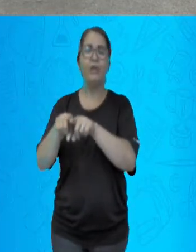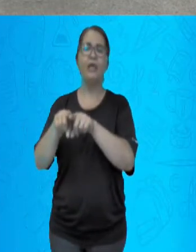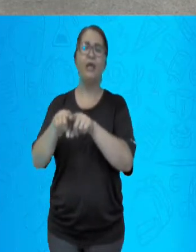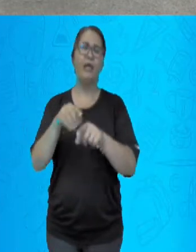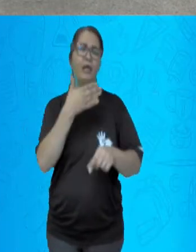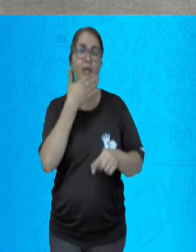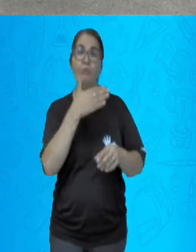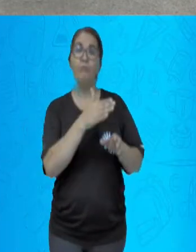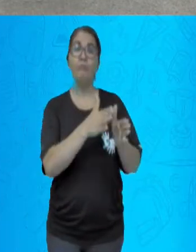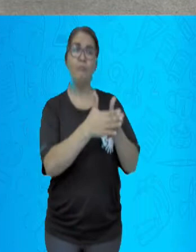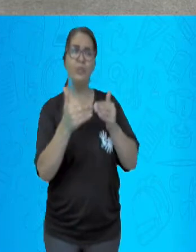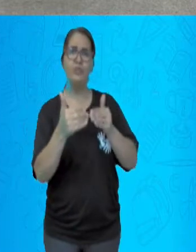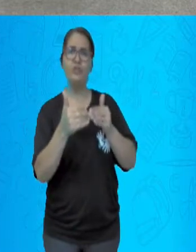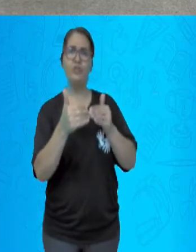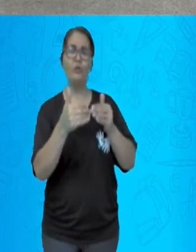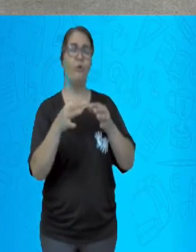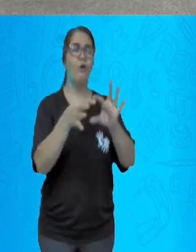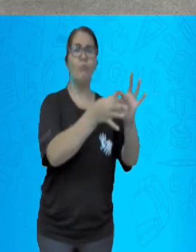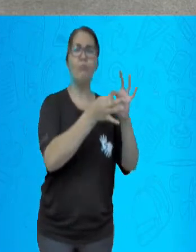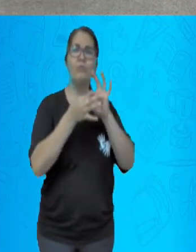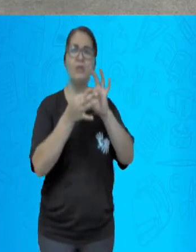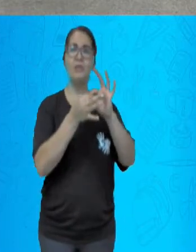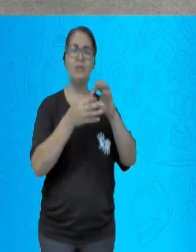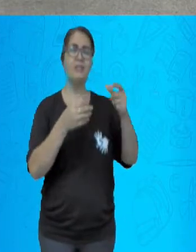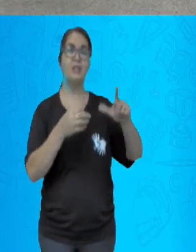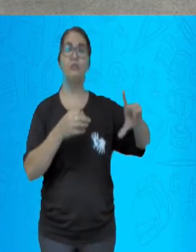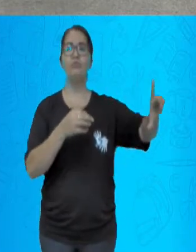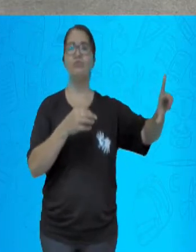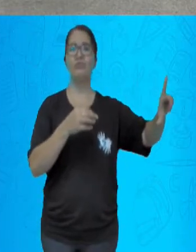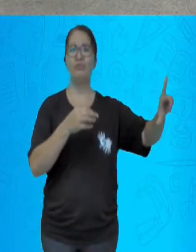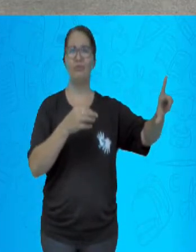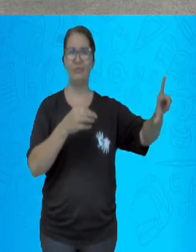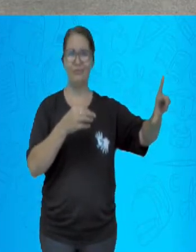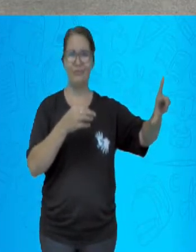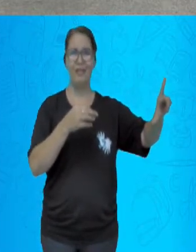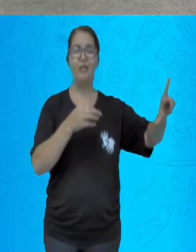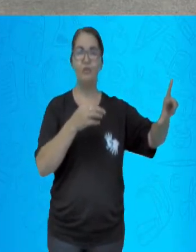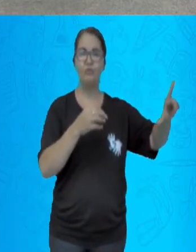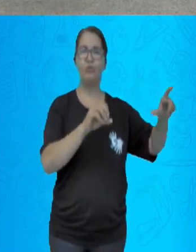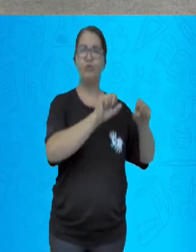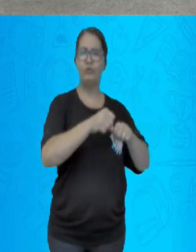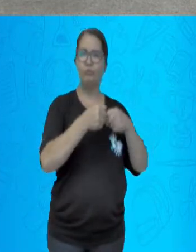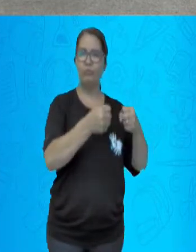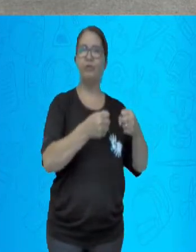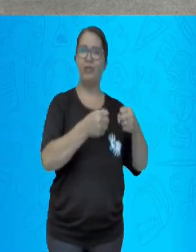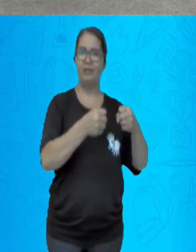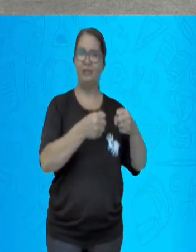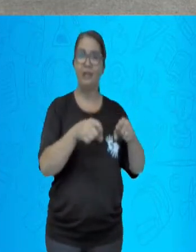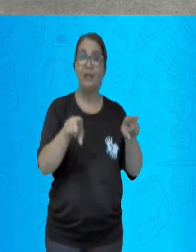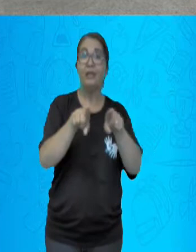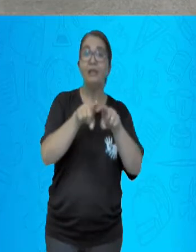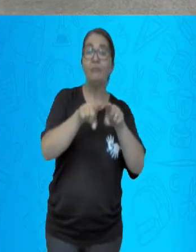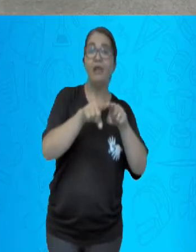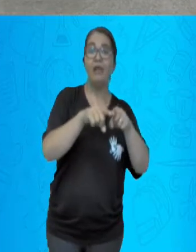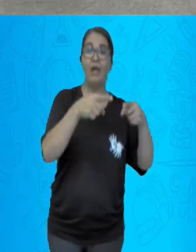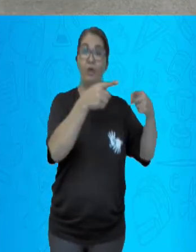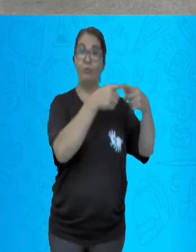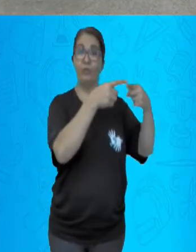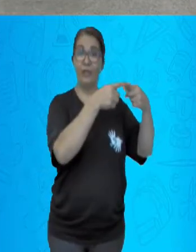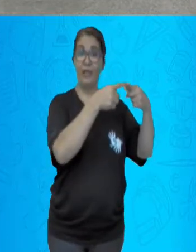prática era uma aliança existente entre o poder executivo e o poder legislativo no Brasil.